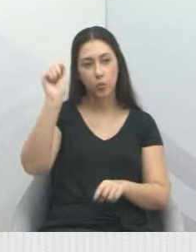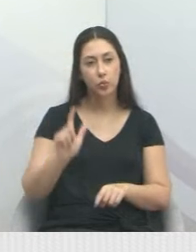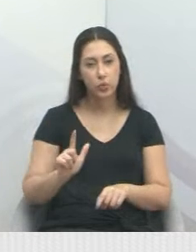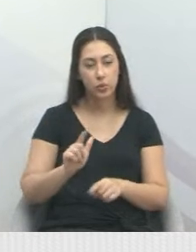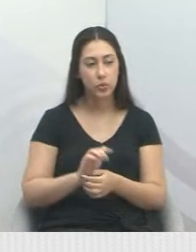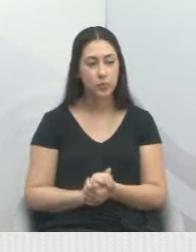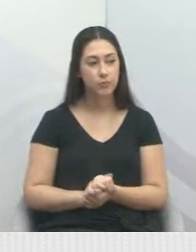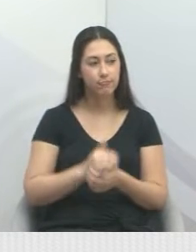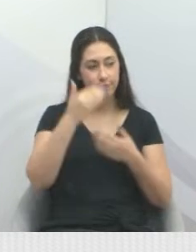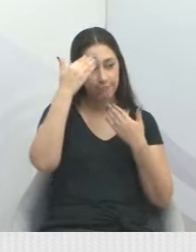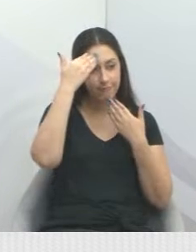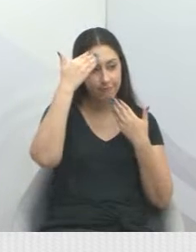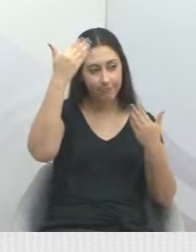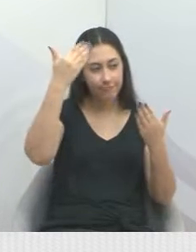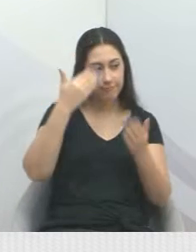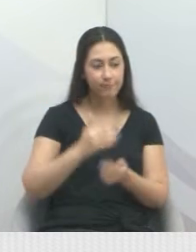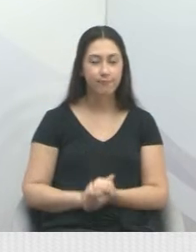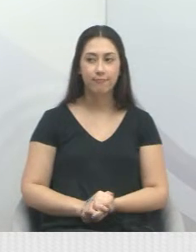Obrigado, tá?